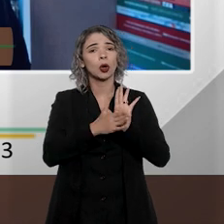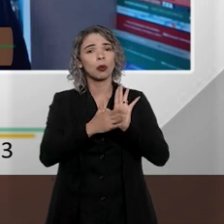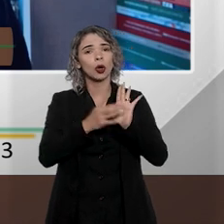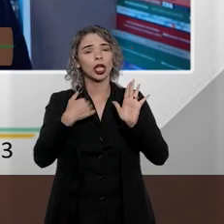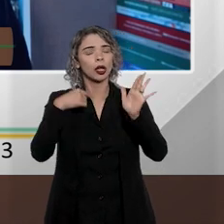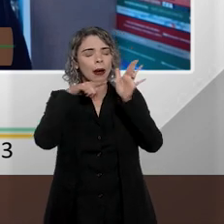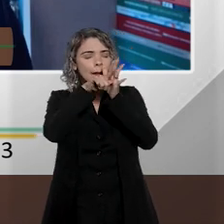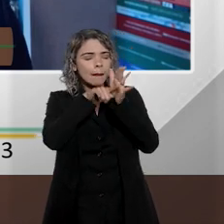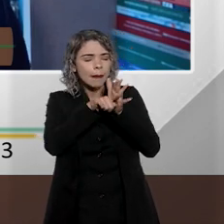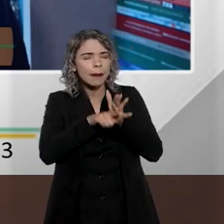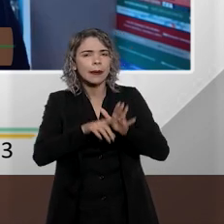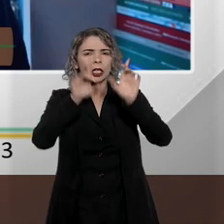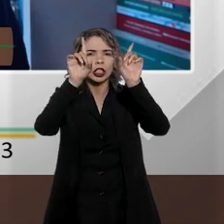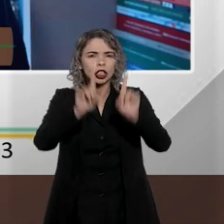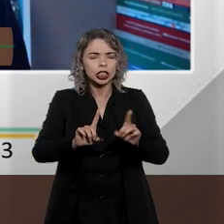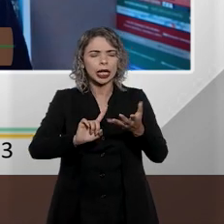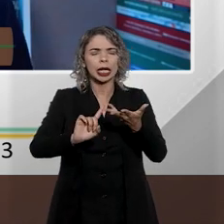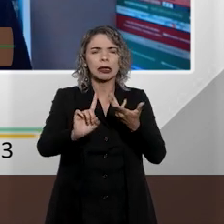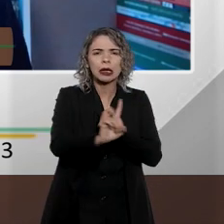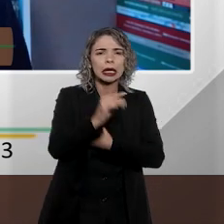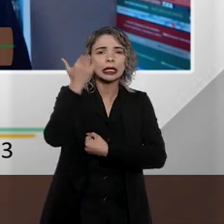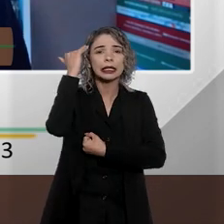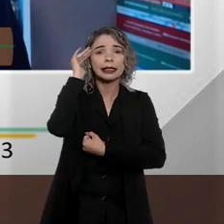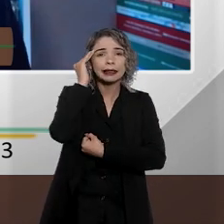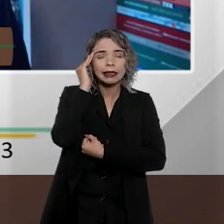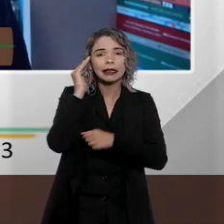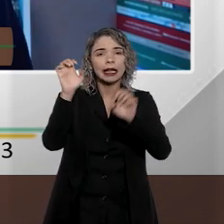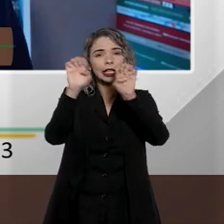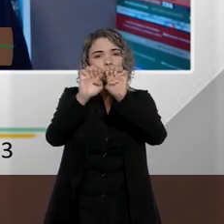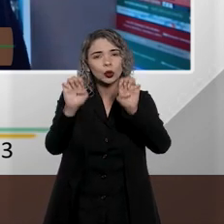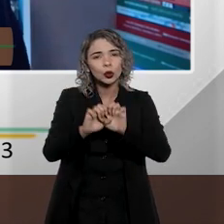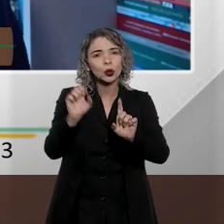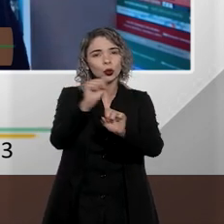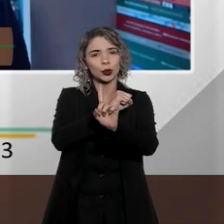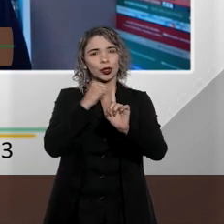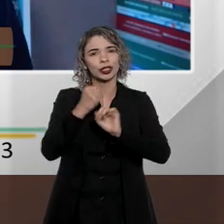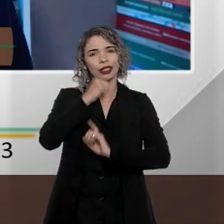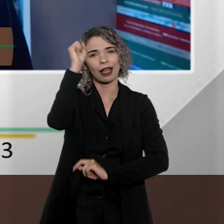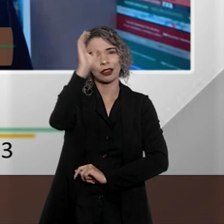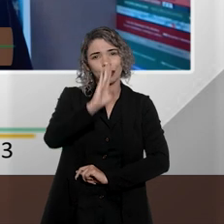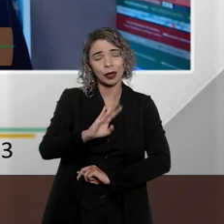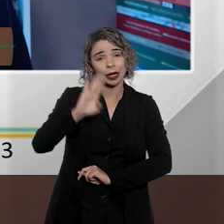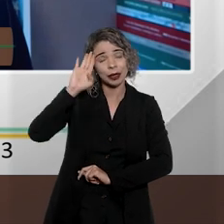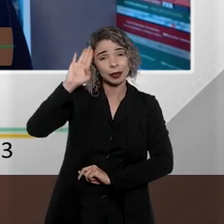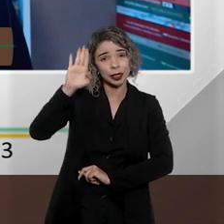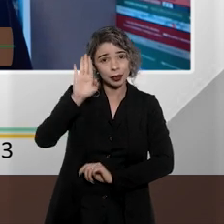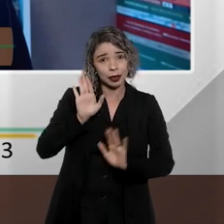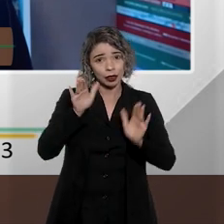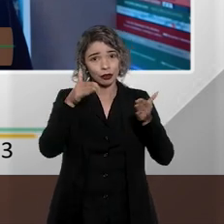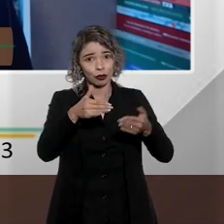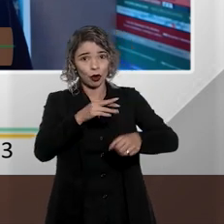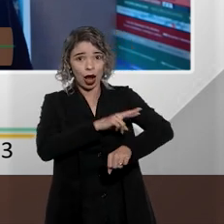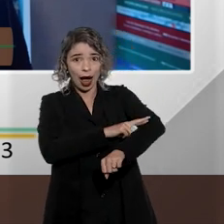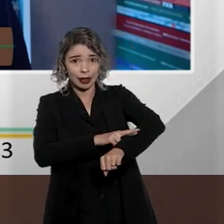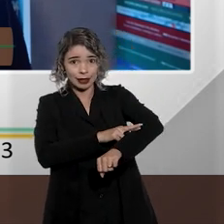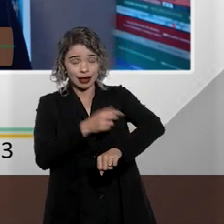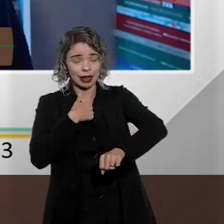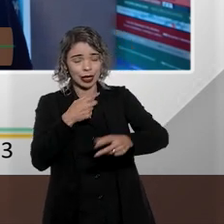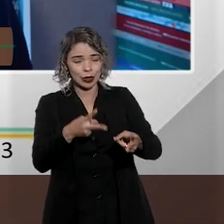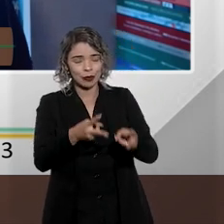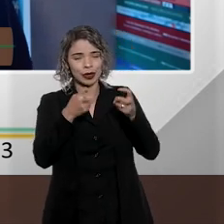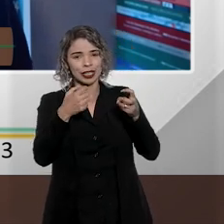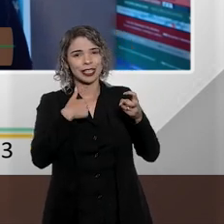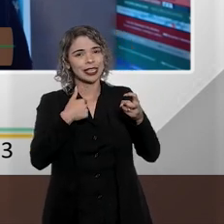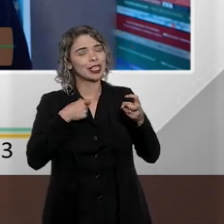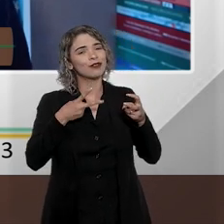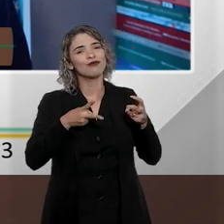pesquisar o direito e entender as estruturas da nossa sociedade, especificamente em uma questão racial, eu me deparo e